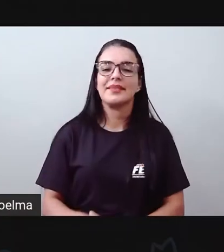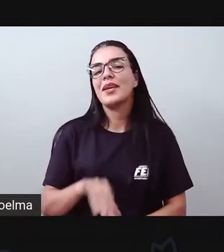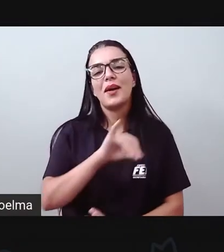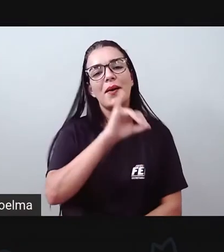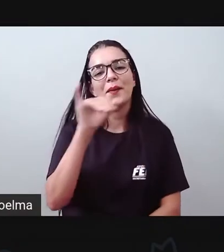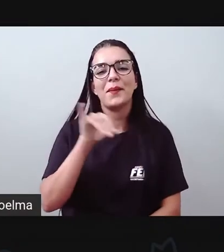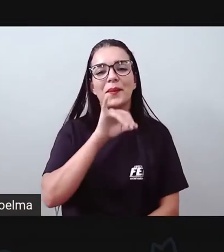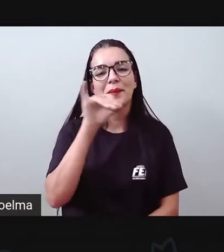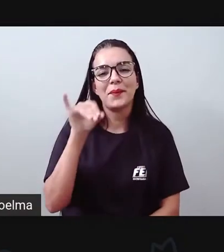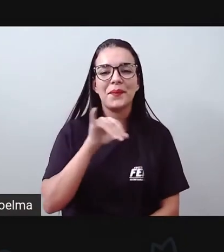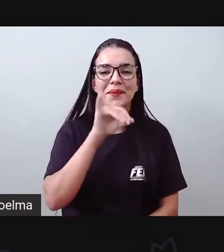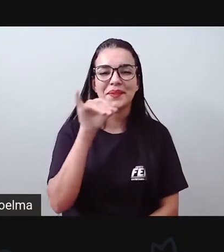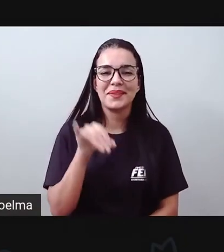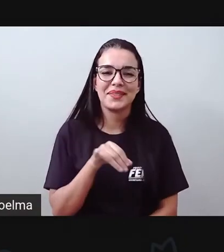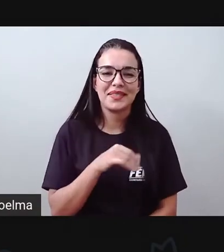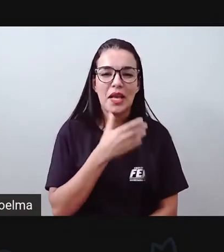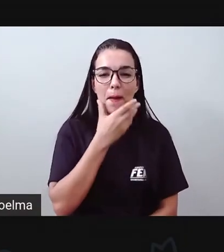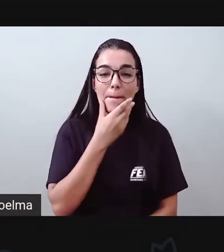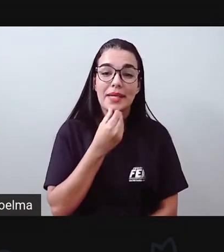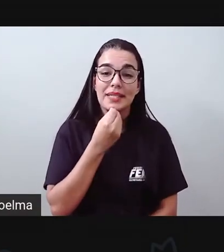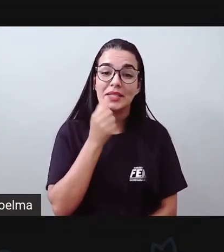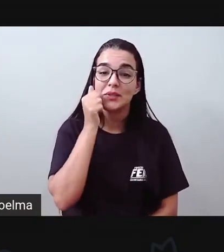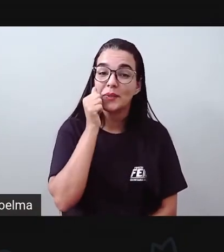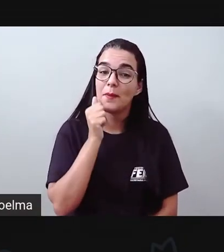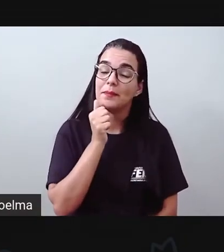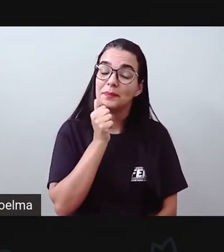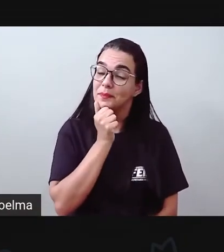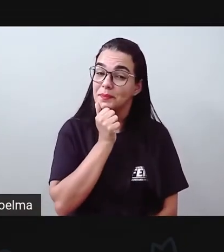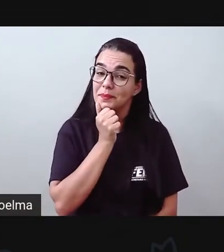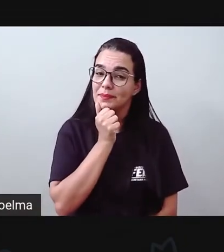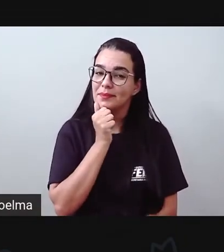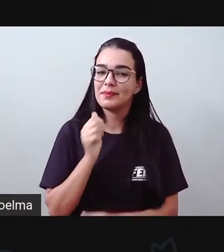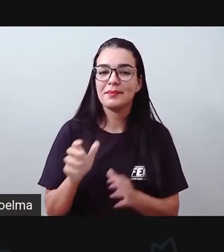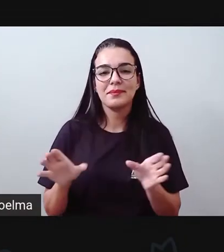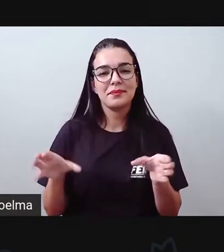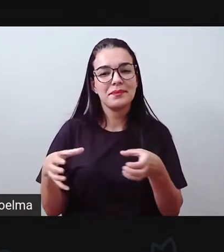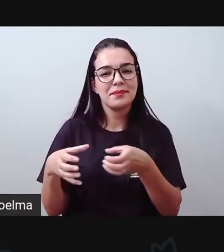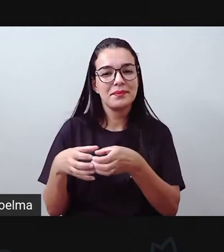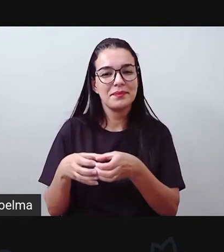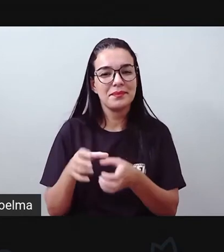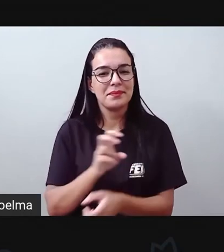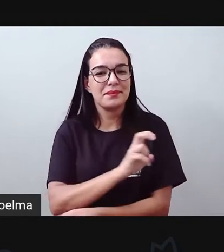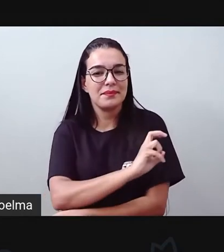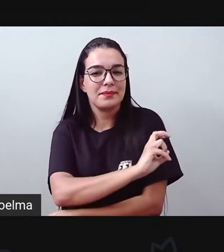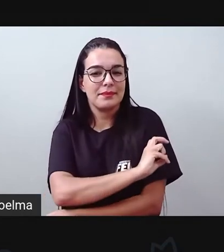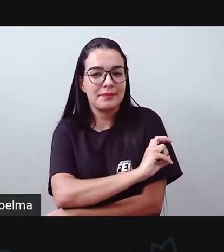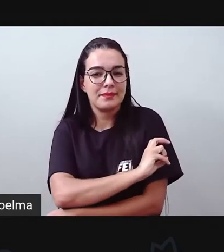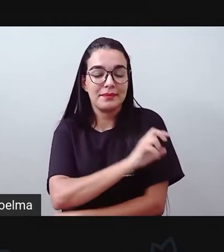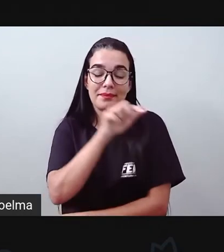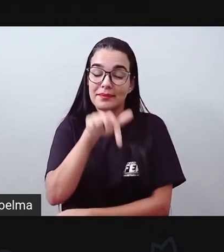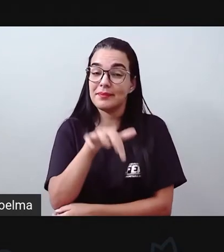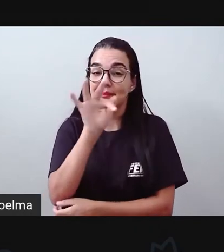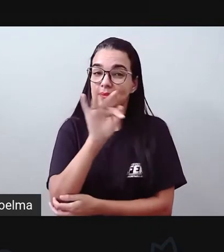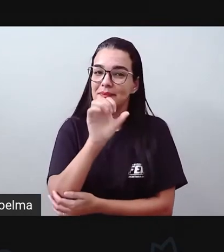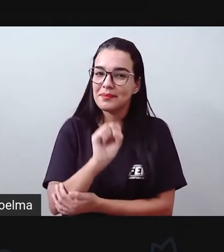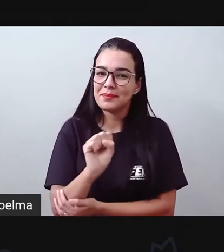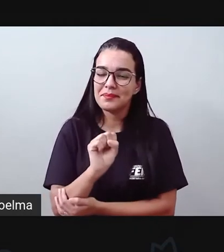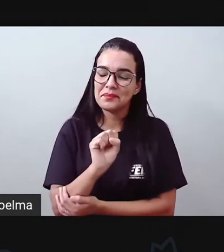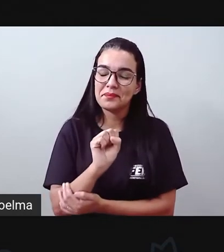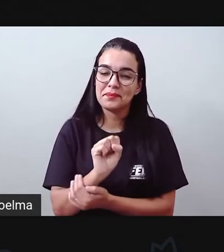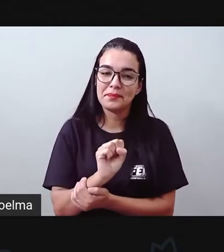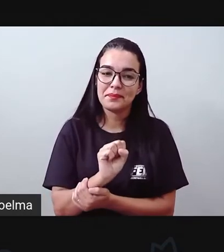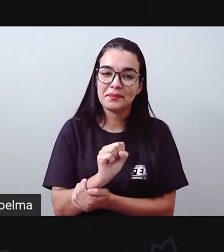Olá, meninos e meninas aí que formam as turmas do quinto ano de Feira de Santana.